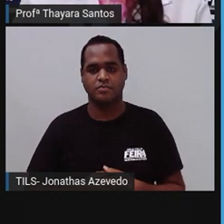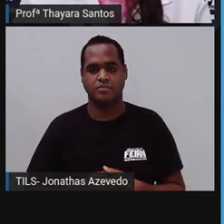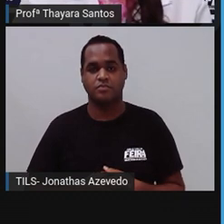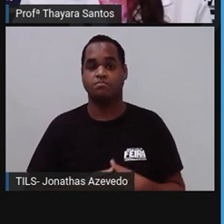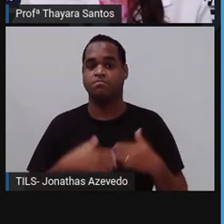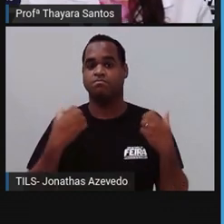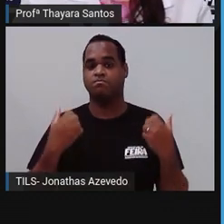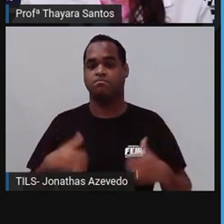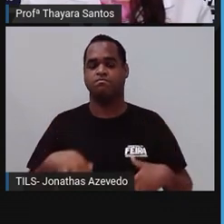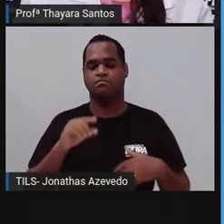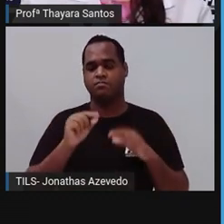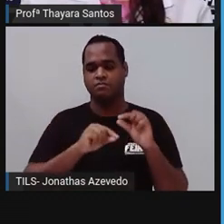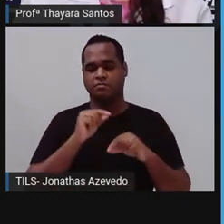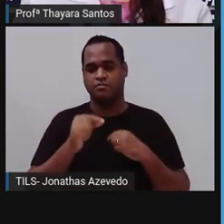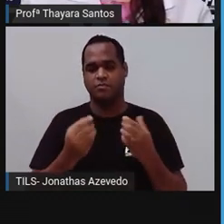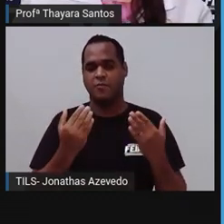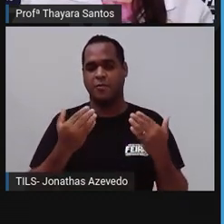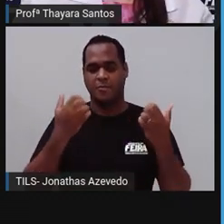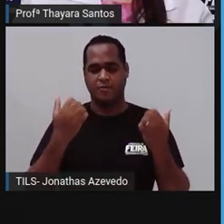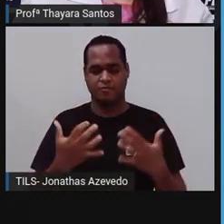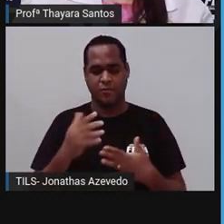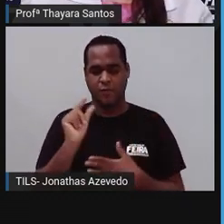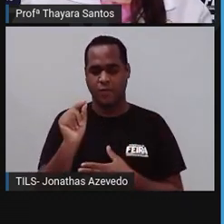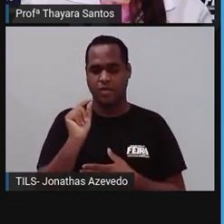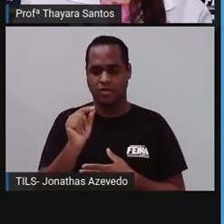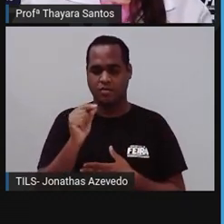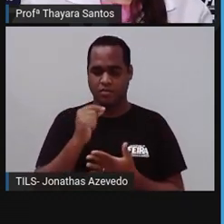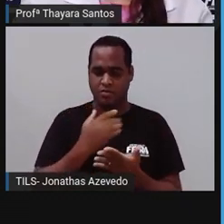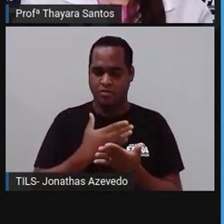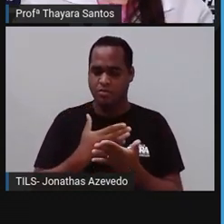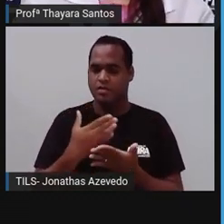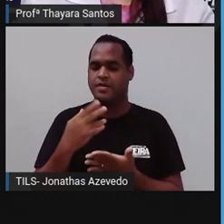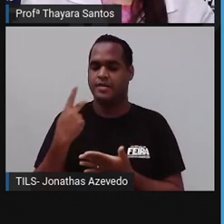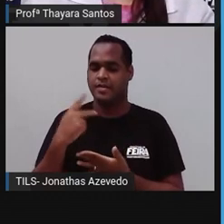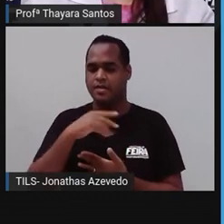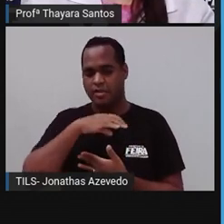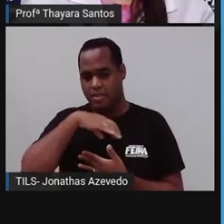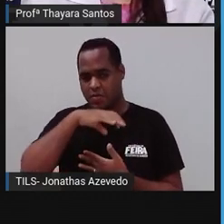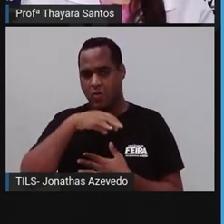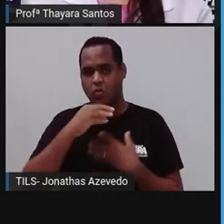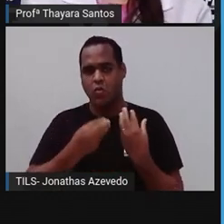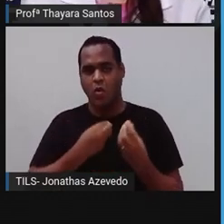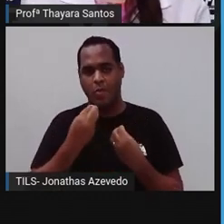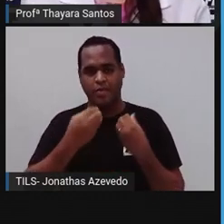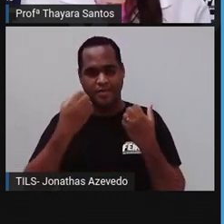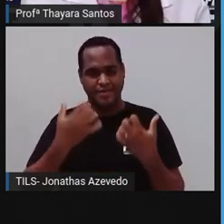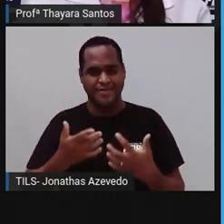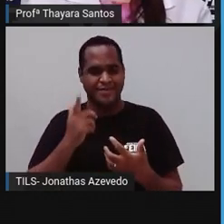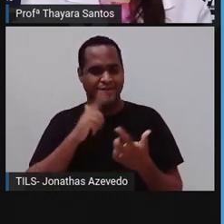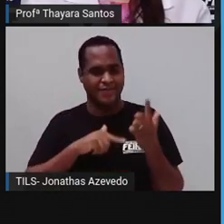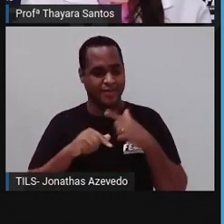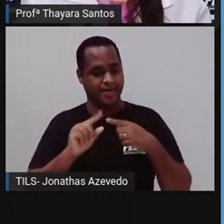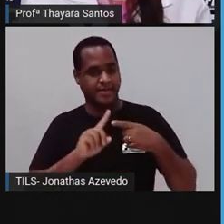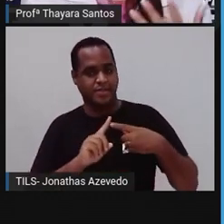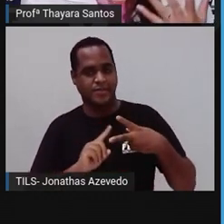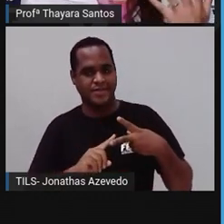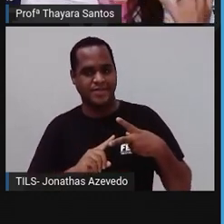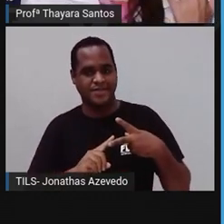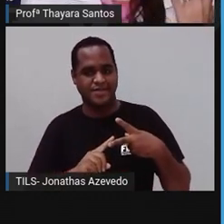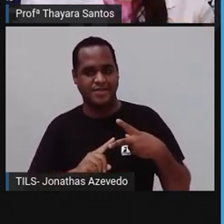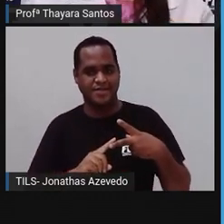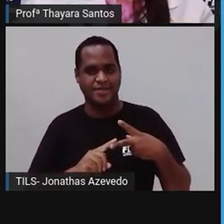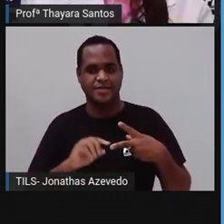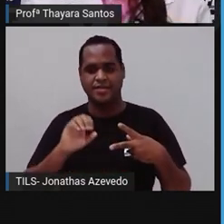Vamos lá agora falar um pouquinho sobre a reprodução desses animais. Esses animais, eles podem se reproduzir de duas formas. Da